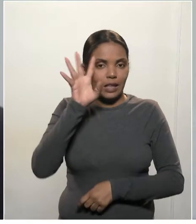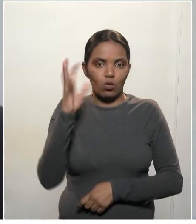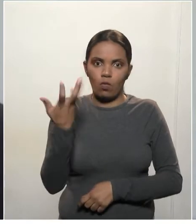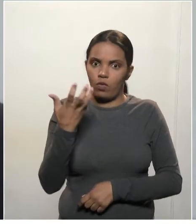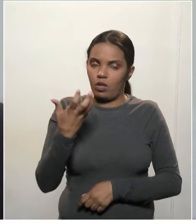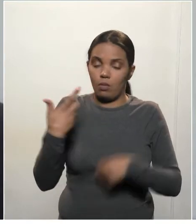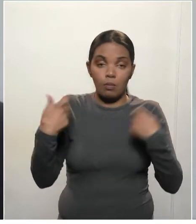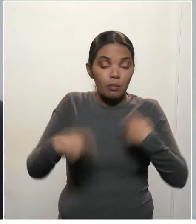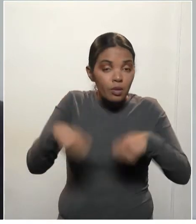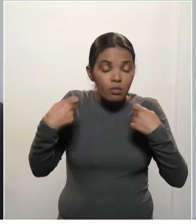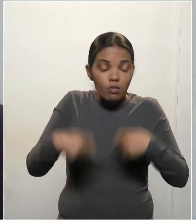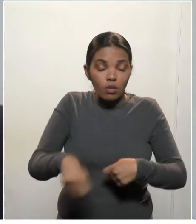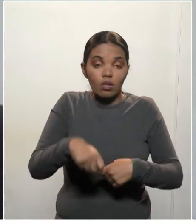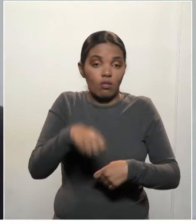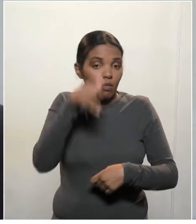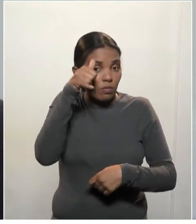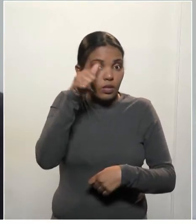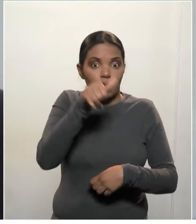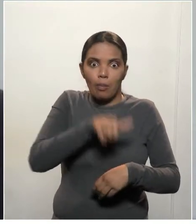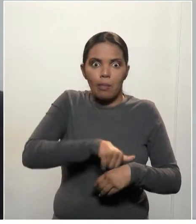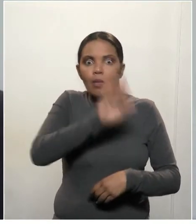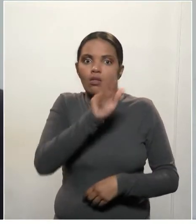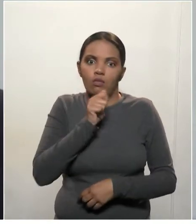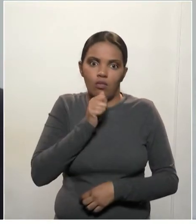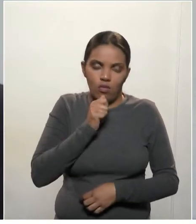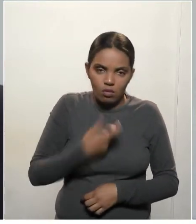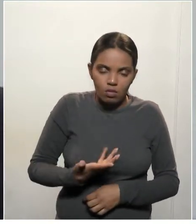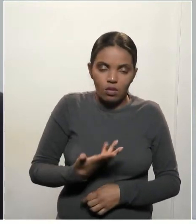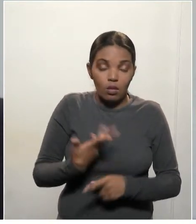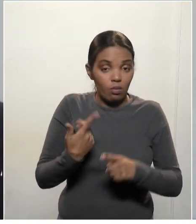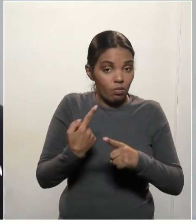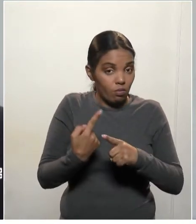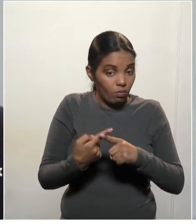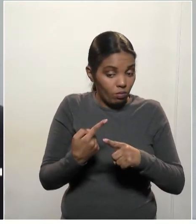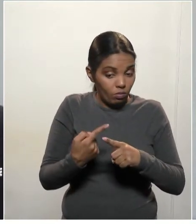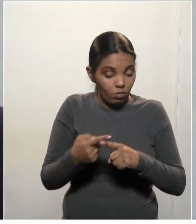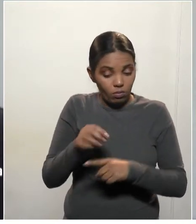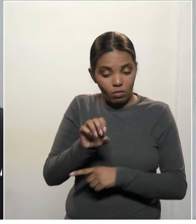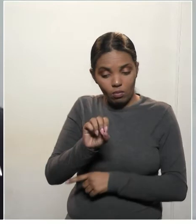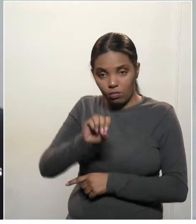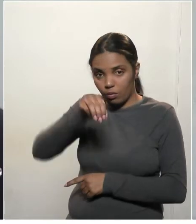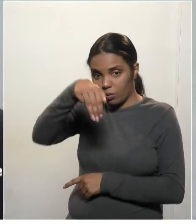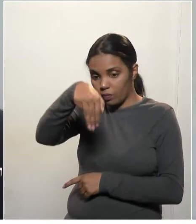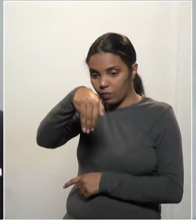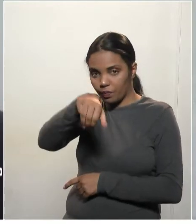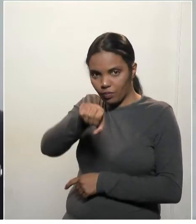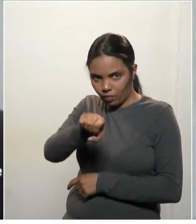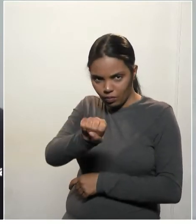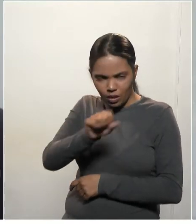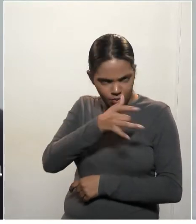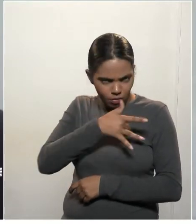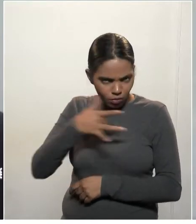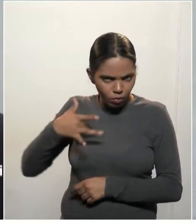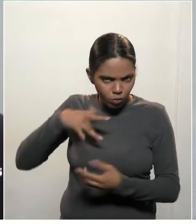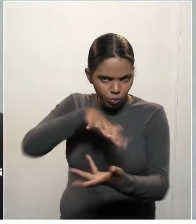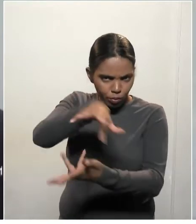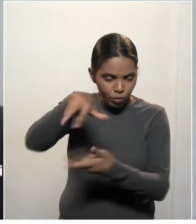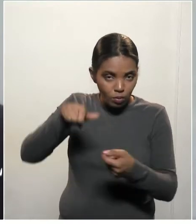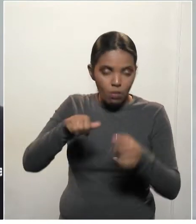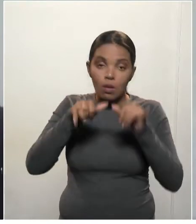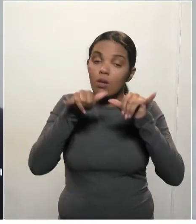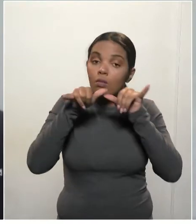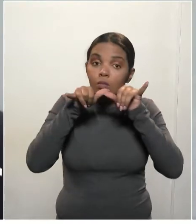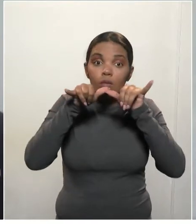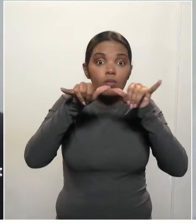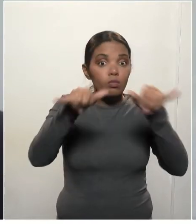providências do que já foi tomada. Porque a Organização Mundial de Saúde, no dia de ontem, alertou